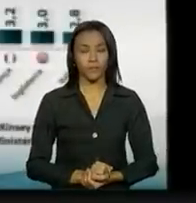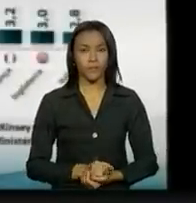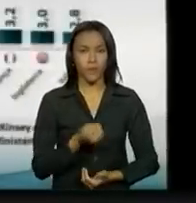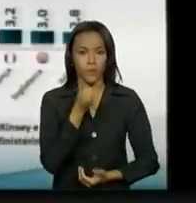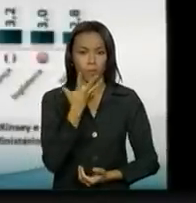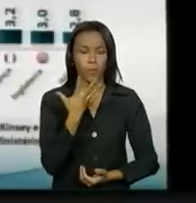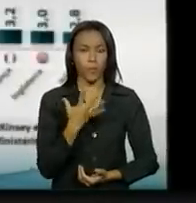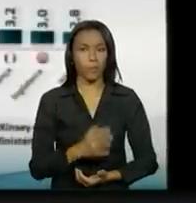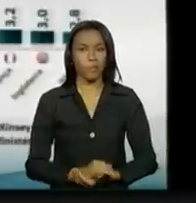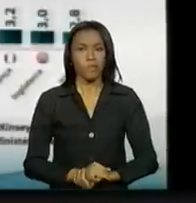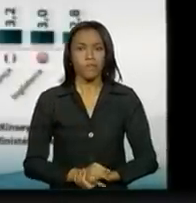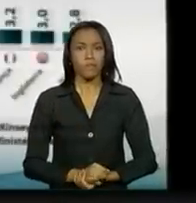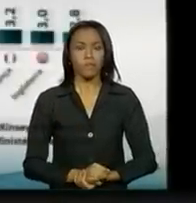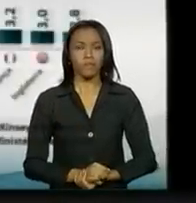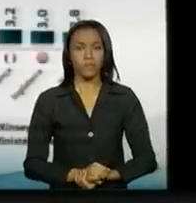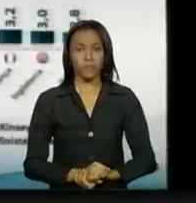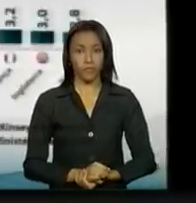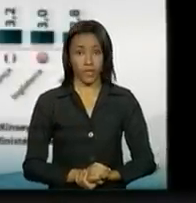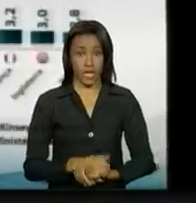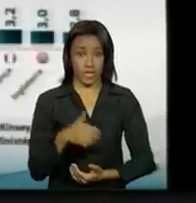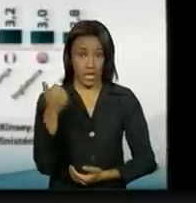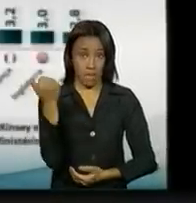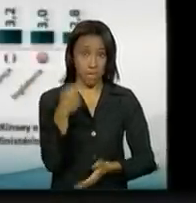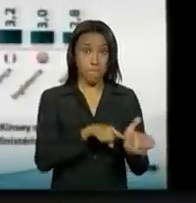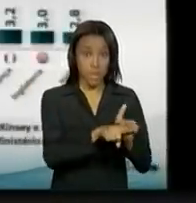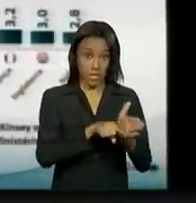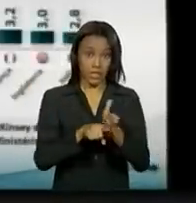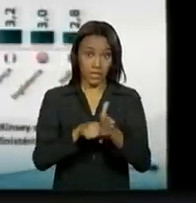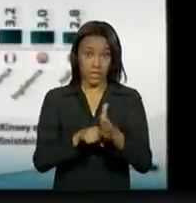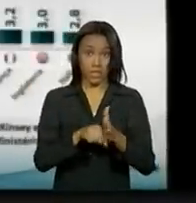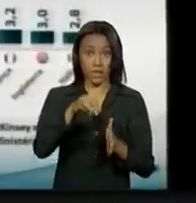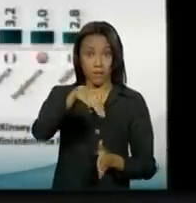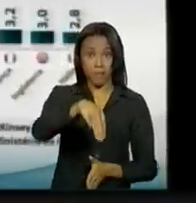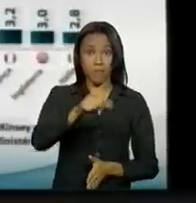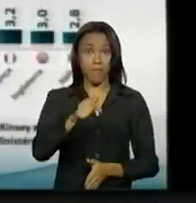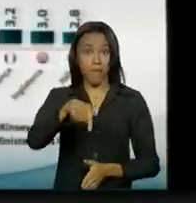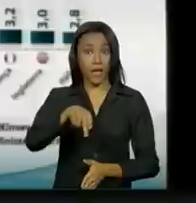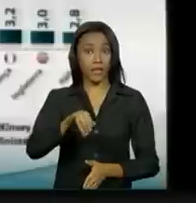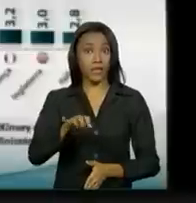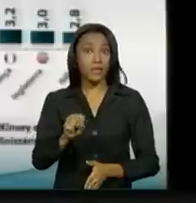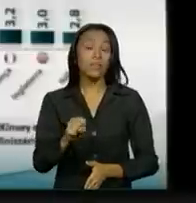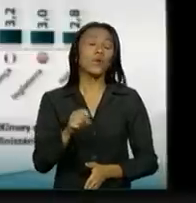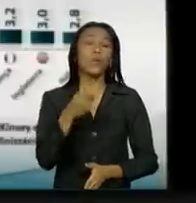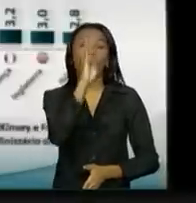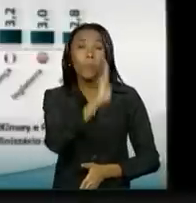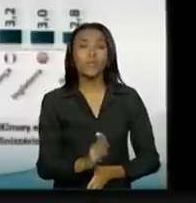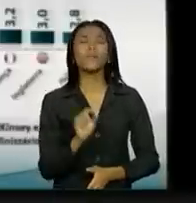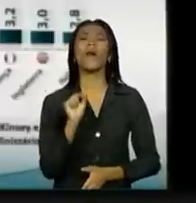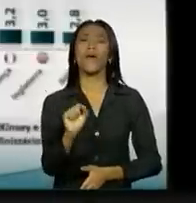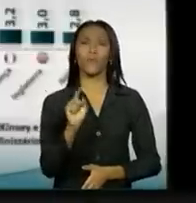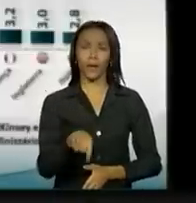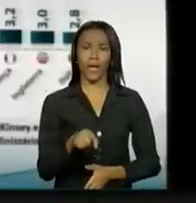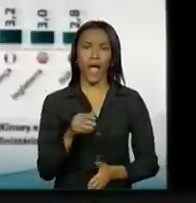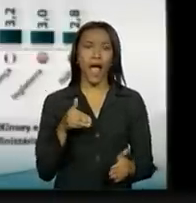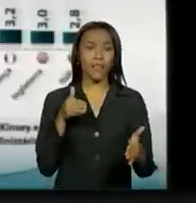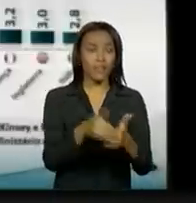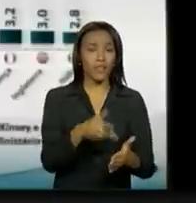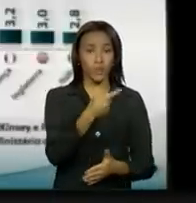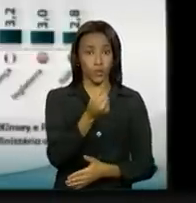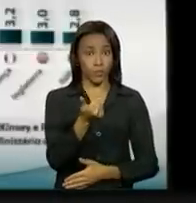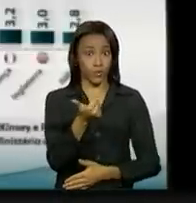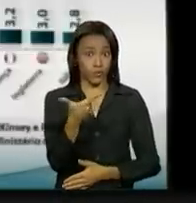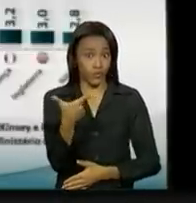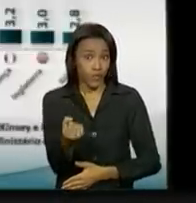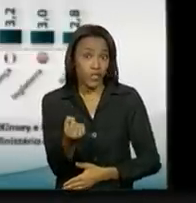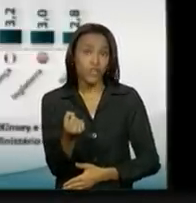segundo essa pesquisa da McKinsey, o Brasil será, até 2020, o